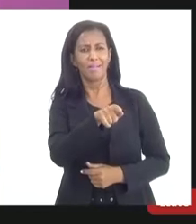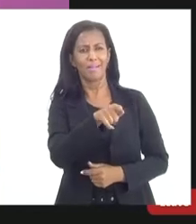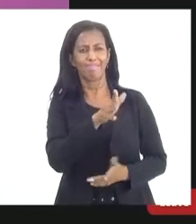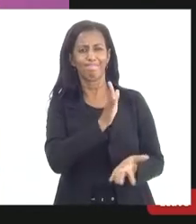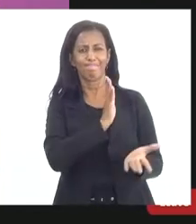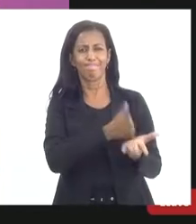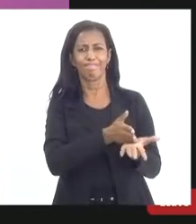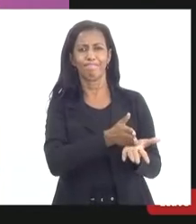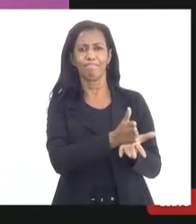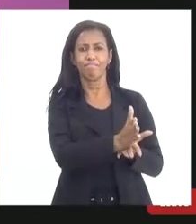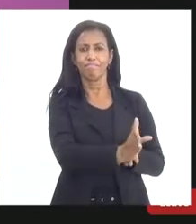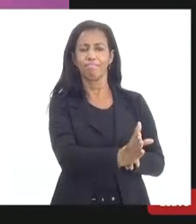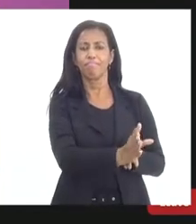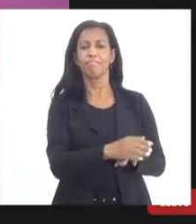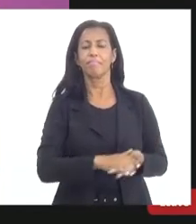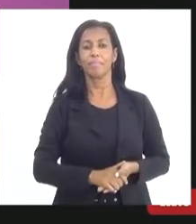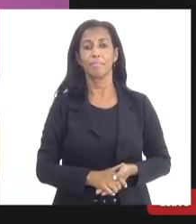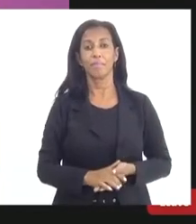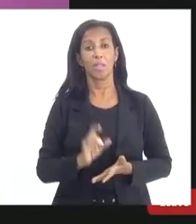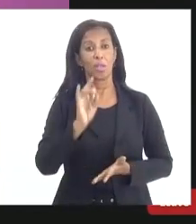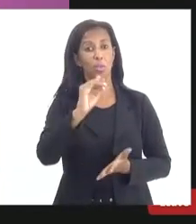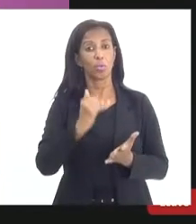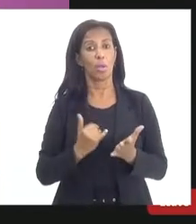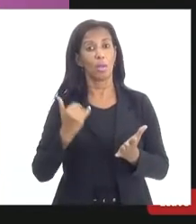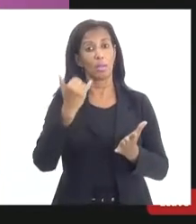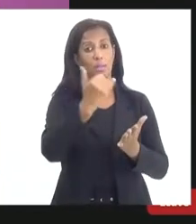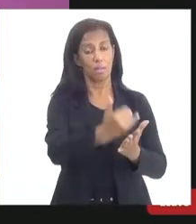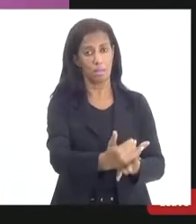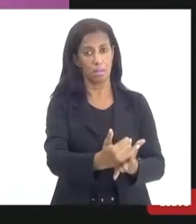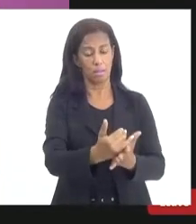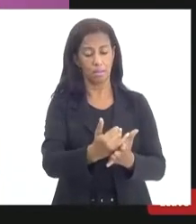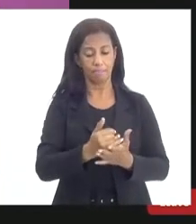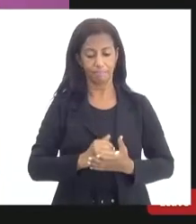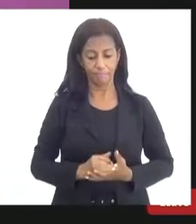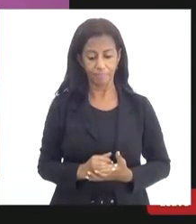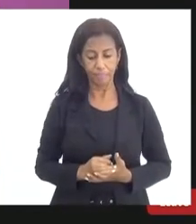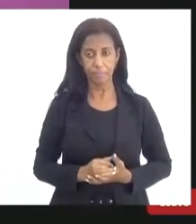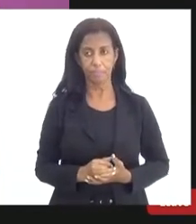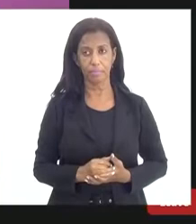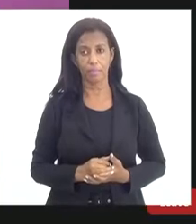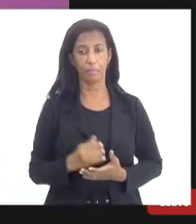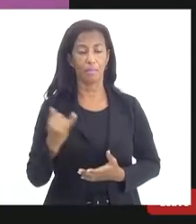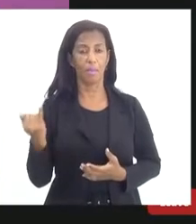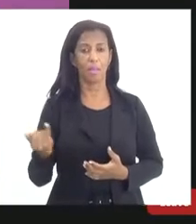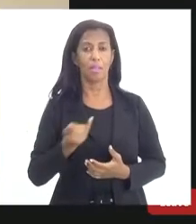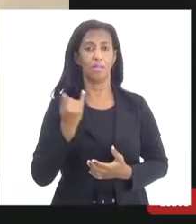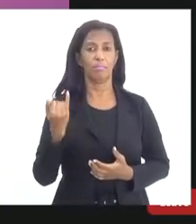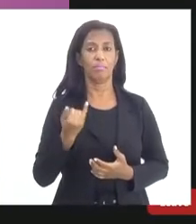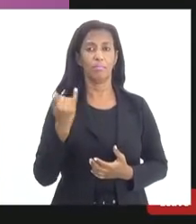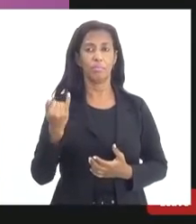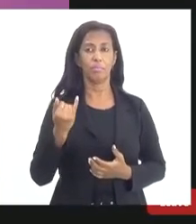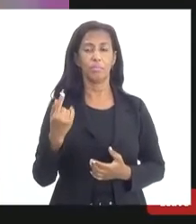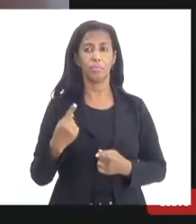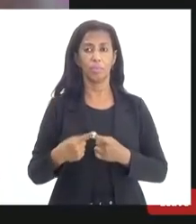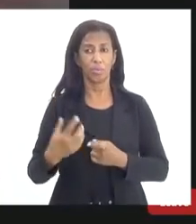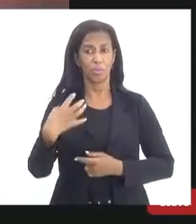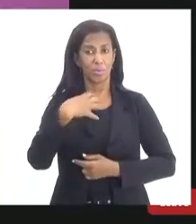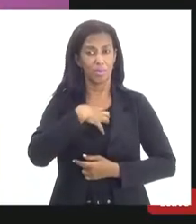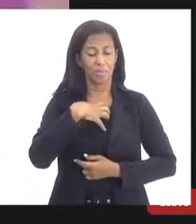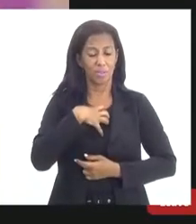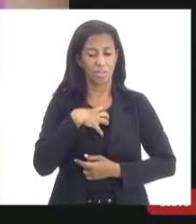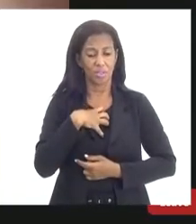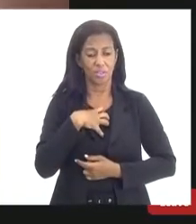encaminhamento eu só acrescentaria deputada a importância porque o que eu senti aqui